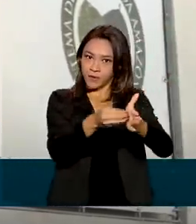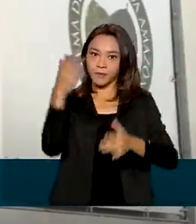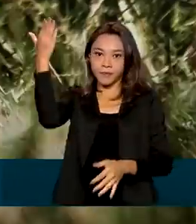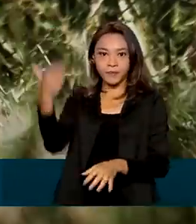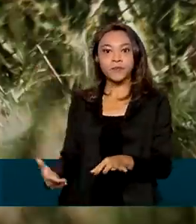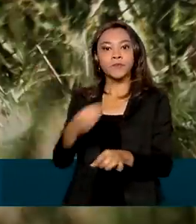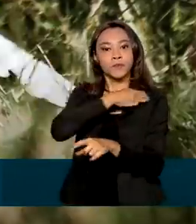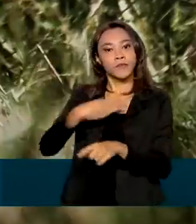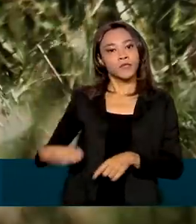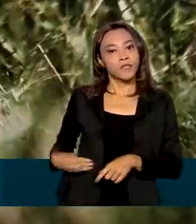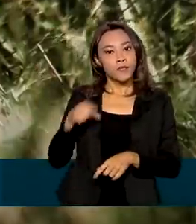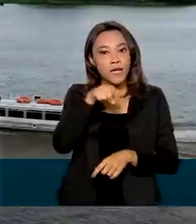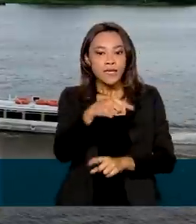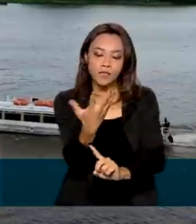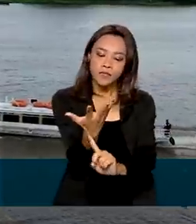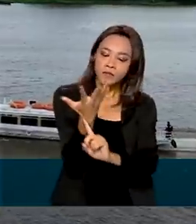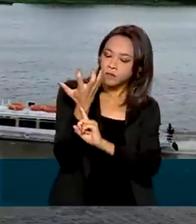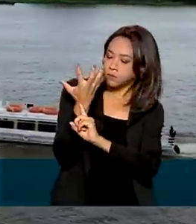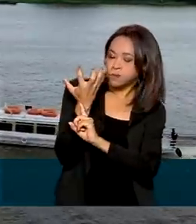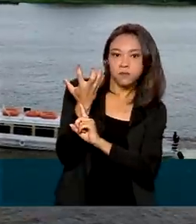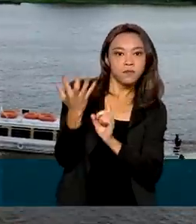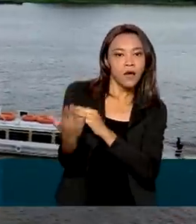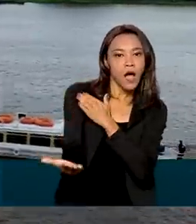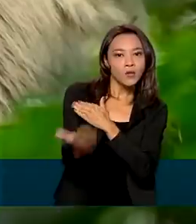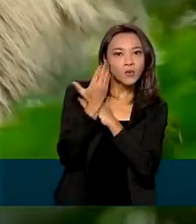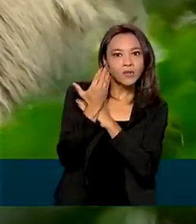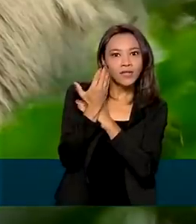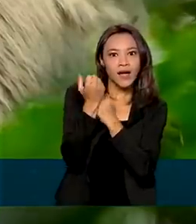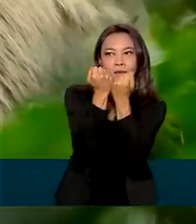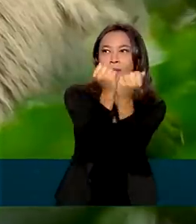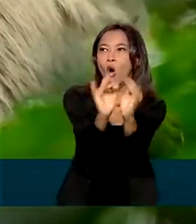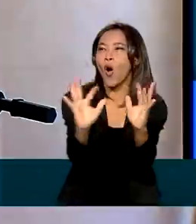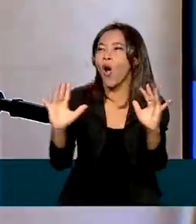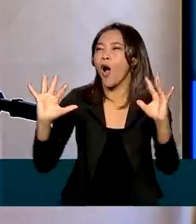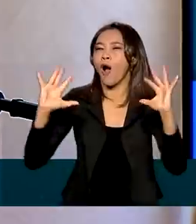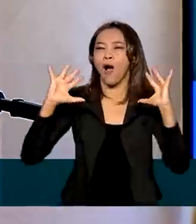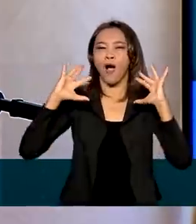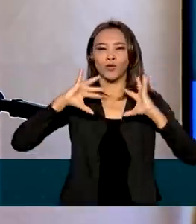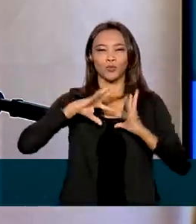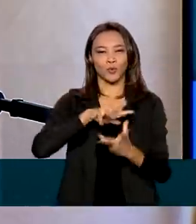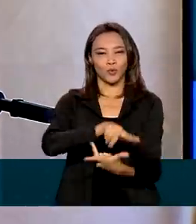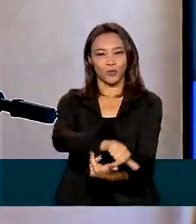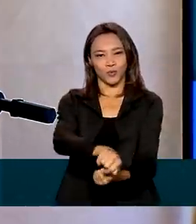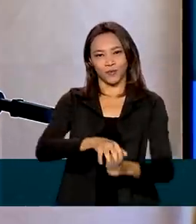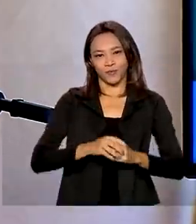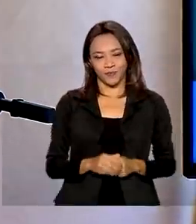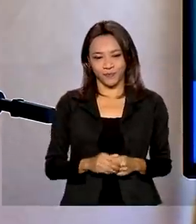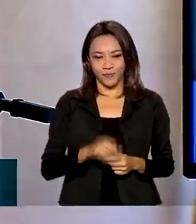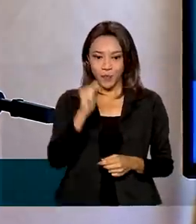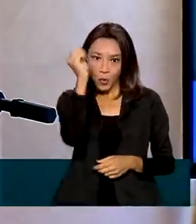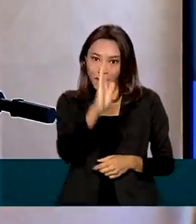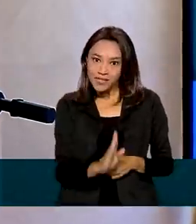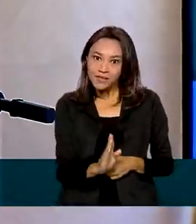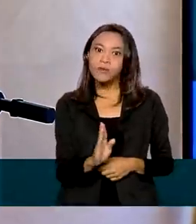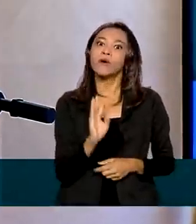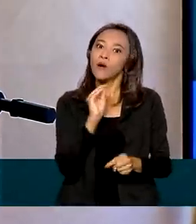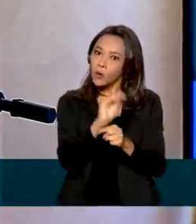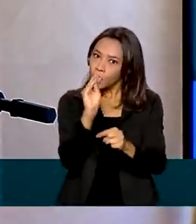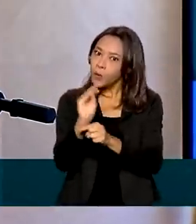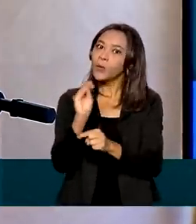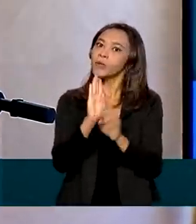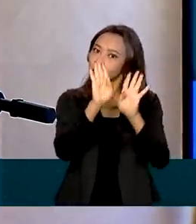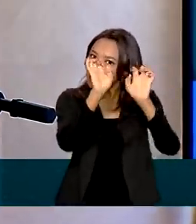o equipamento vai proteger a maior biodiversidade do mundo. Os brasileiros cuidam muito bem de seu maior